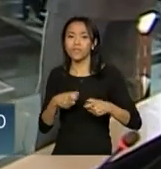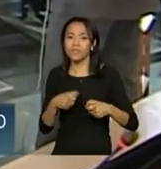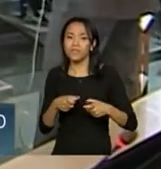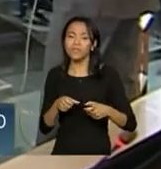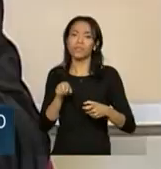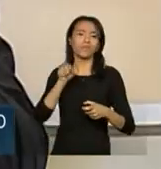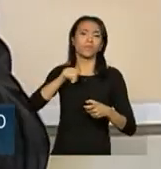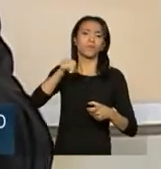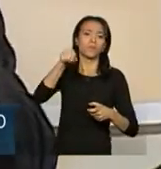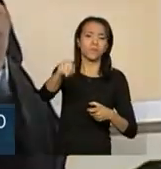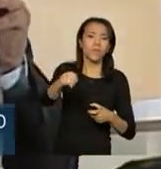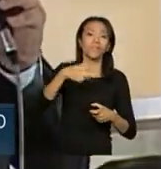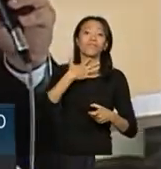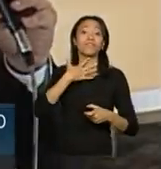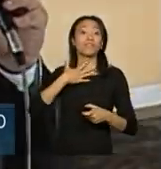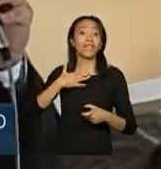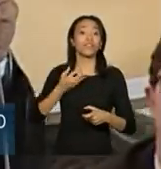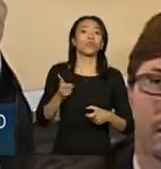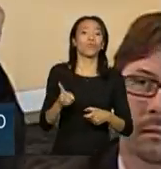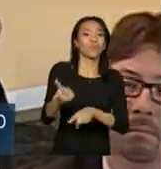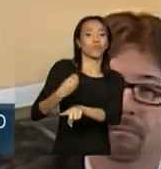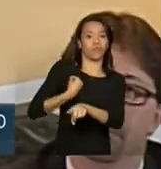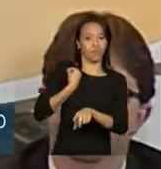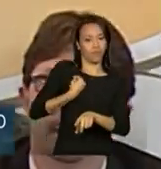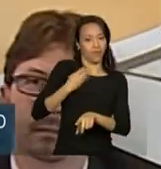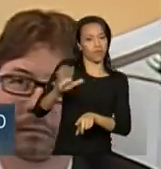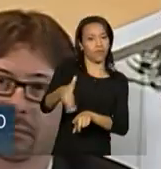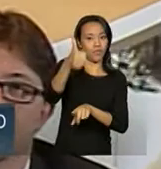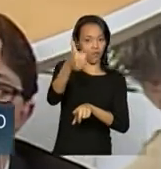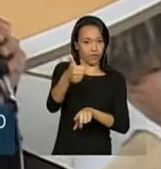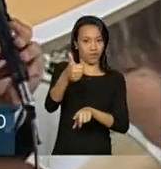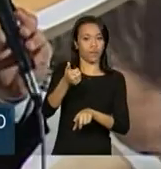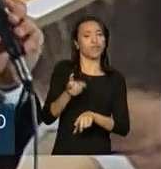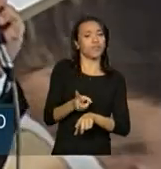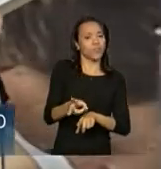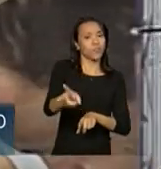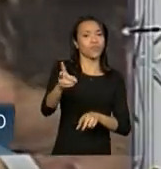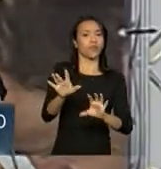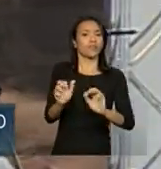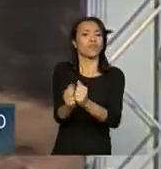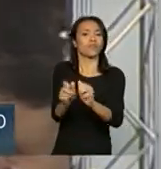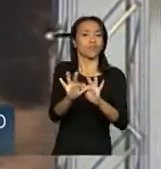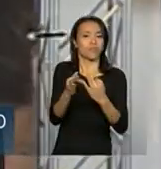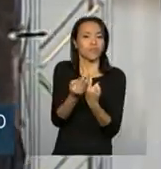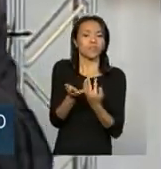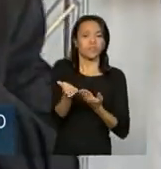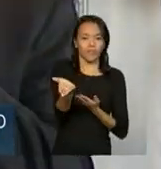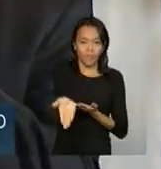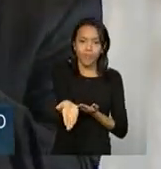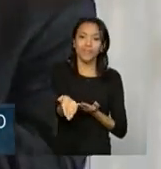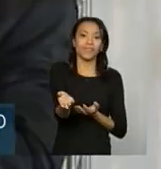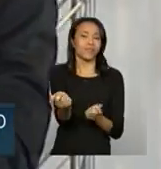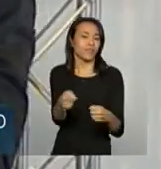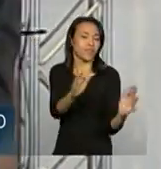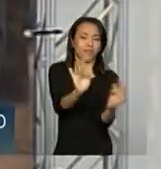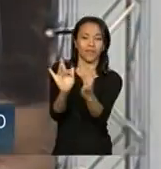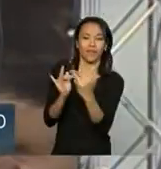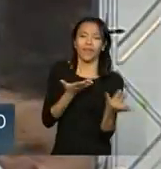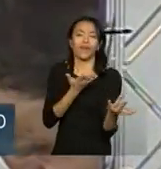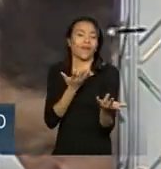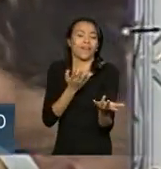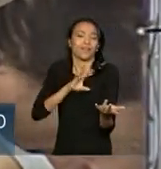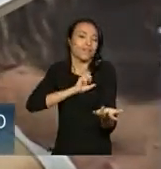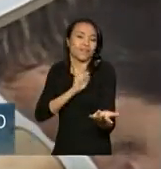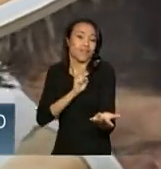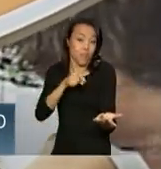daquele paciente, a vontade de viver, de viver melhor, de viver bem com a sua família, de poder namorar, amar. Porque